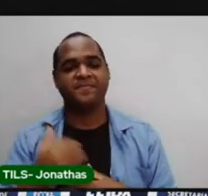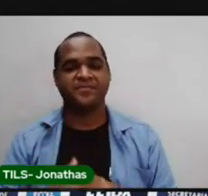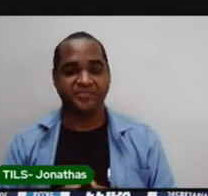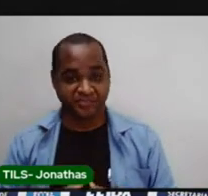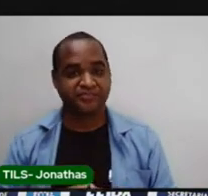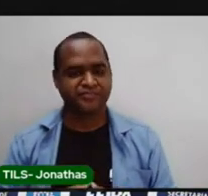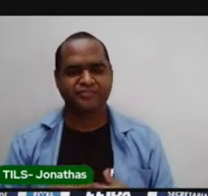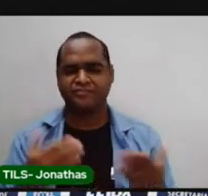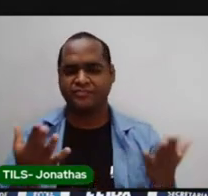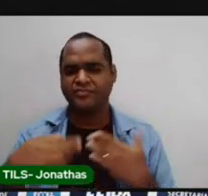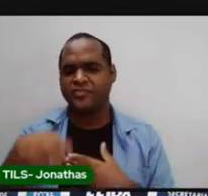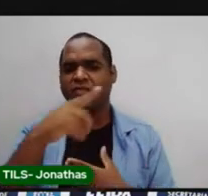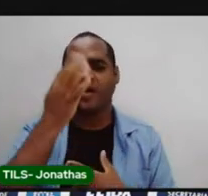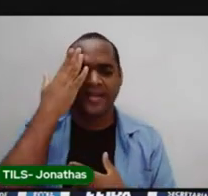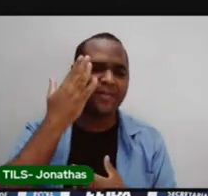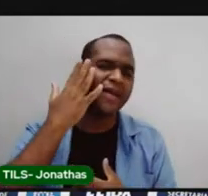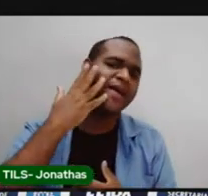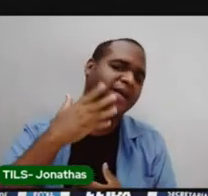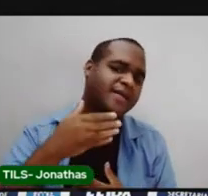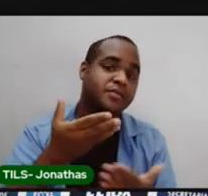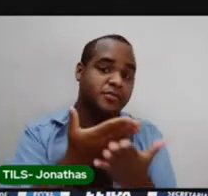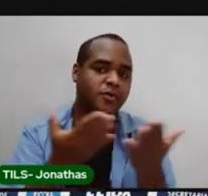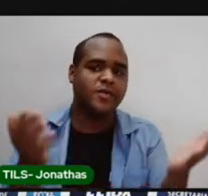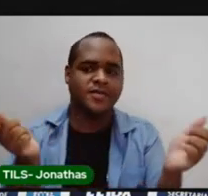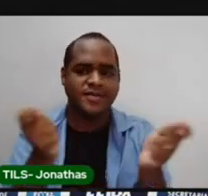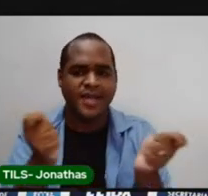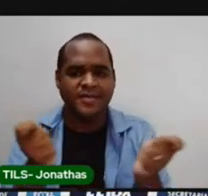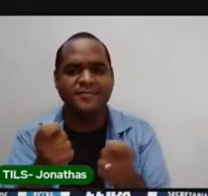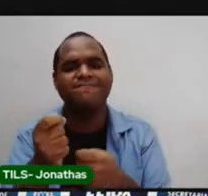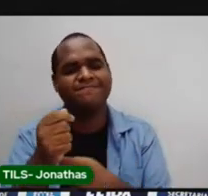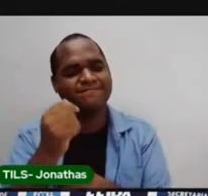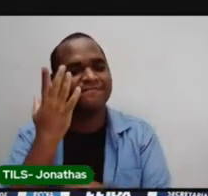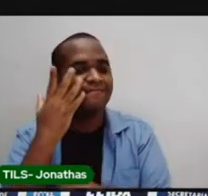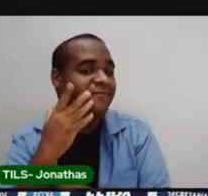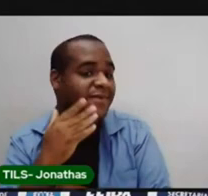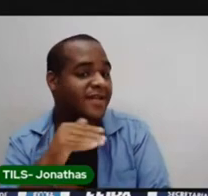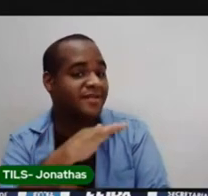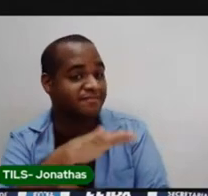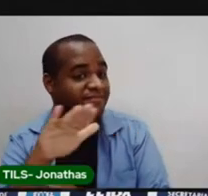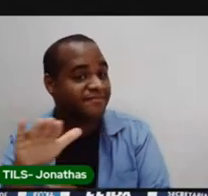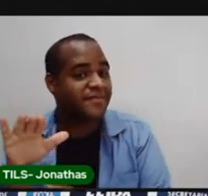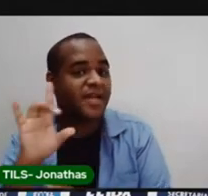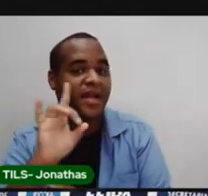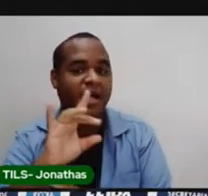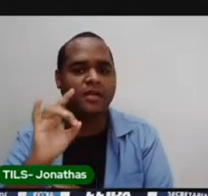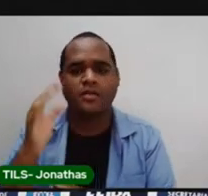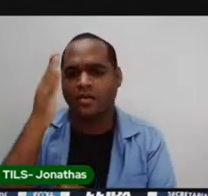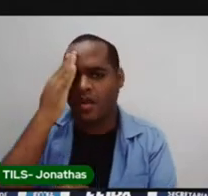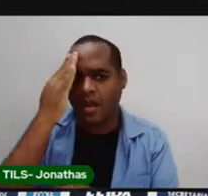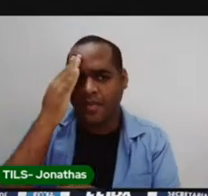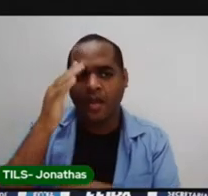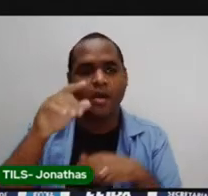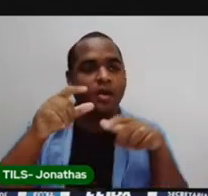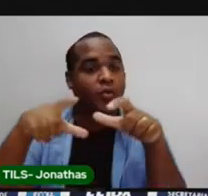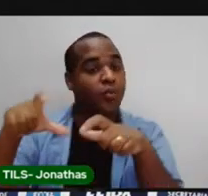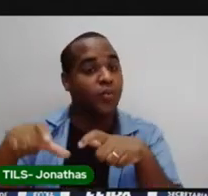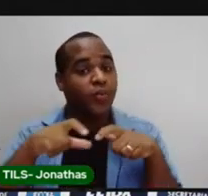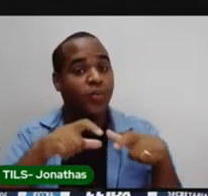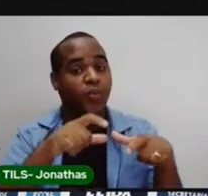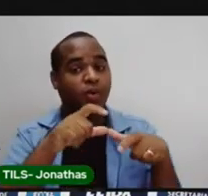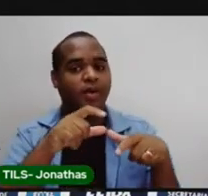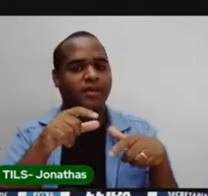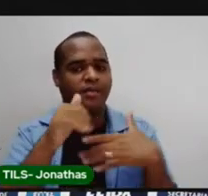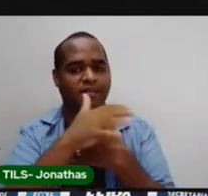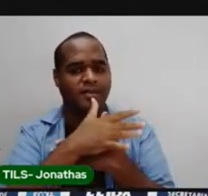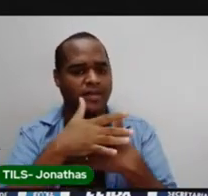Como a gente ainda é criança, vocês são crianças, né? A gente pode não saber tudo sobre a